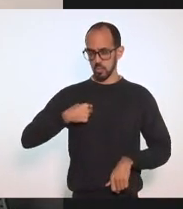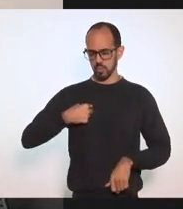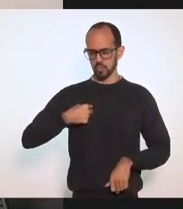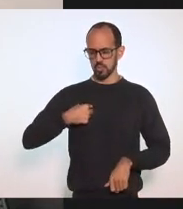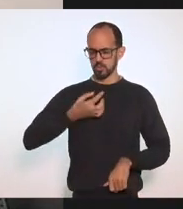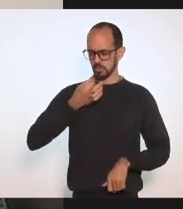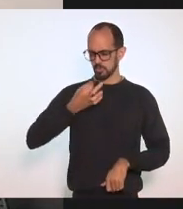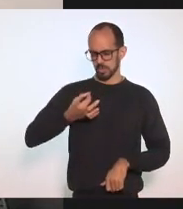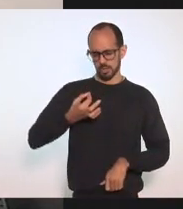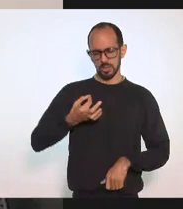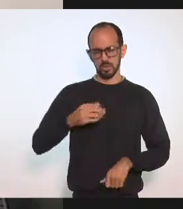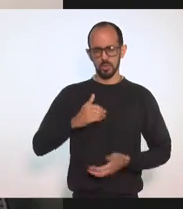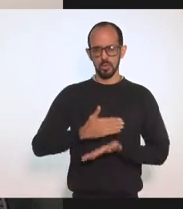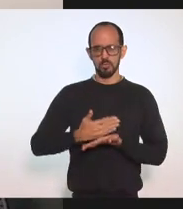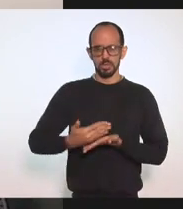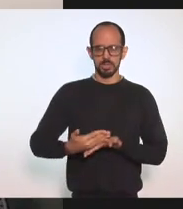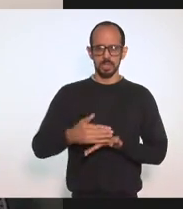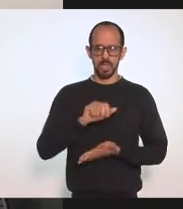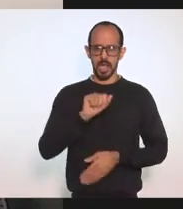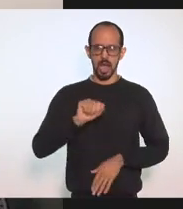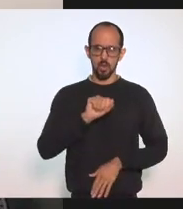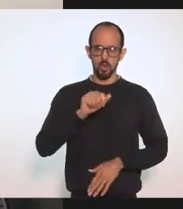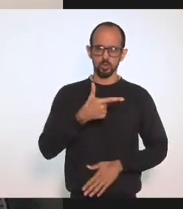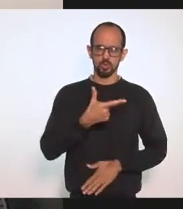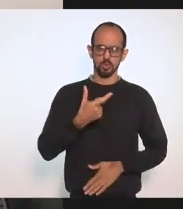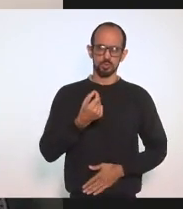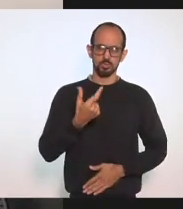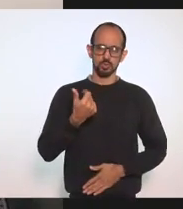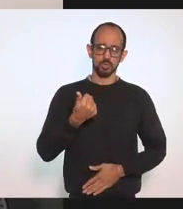Iniciei Em agosto De 2019